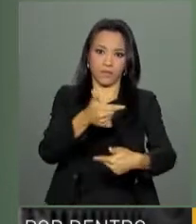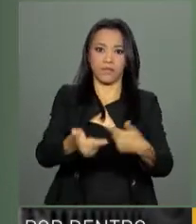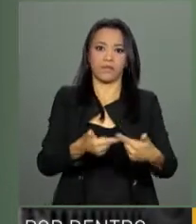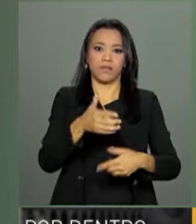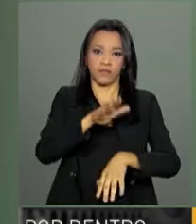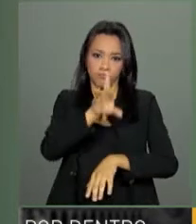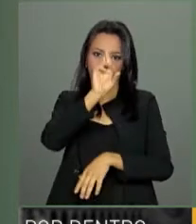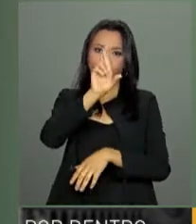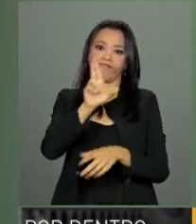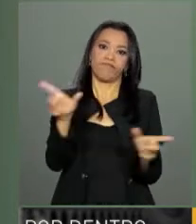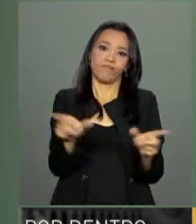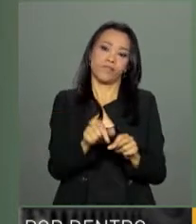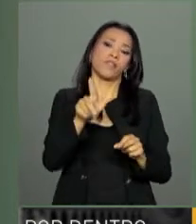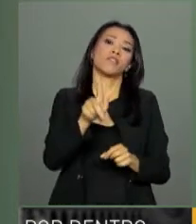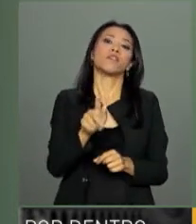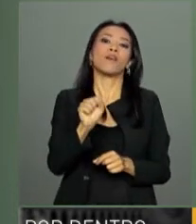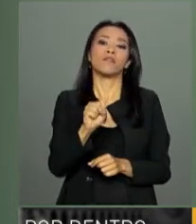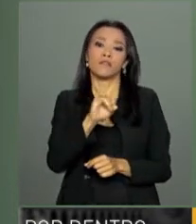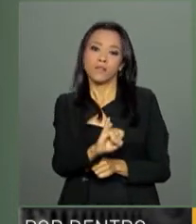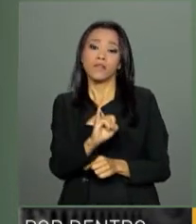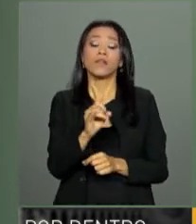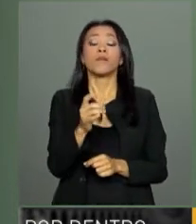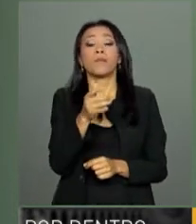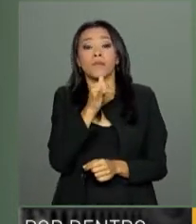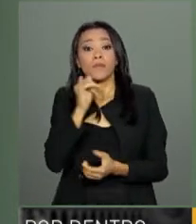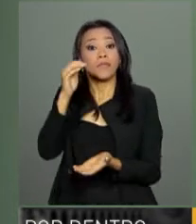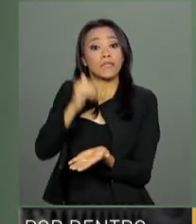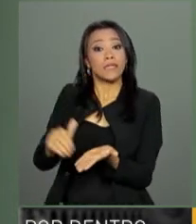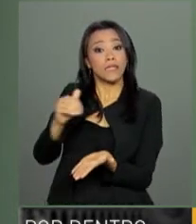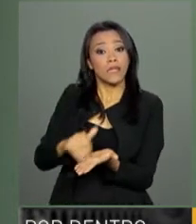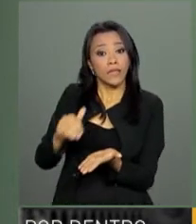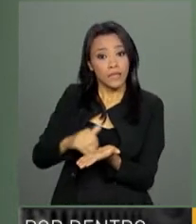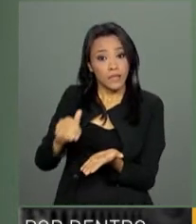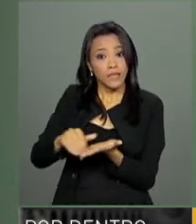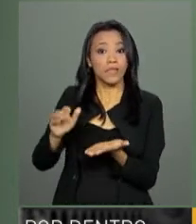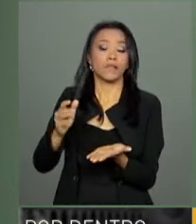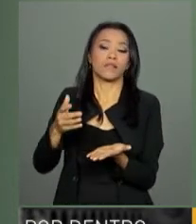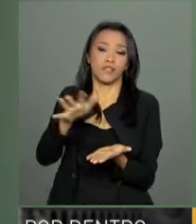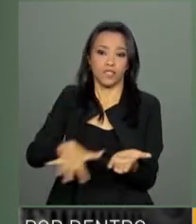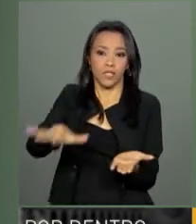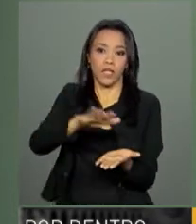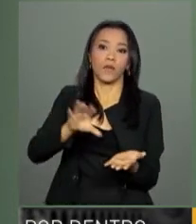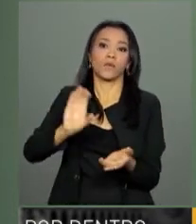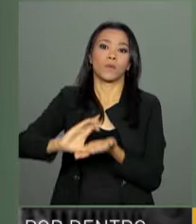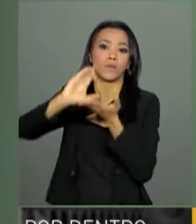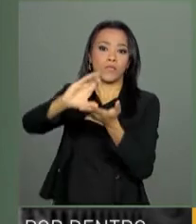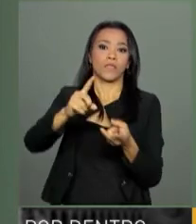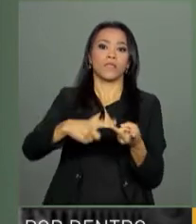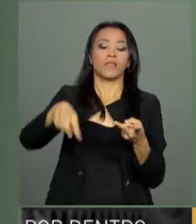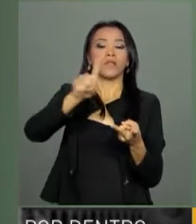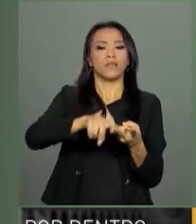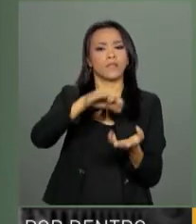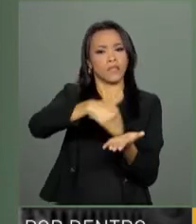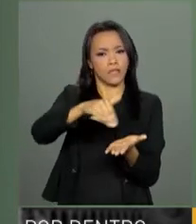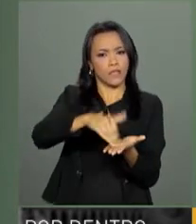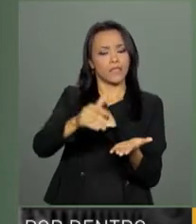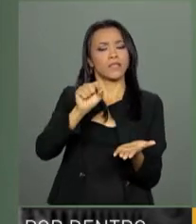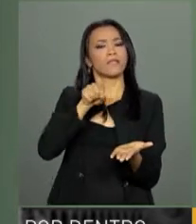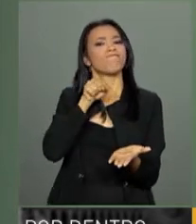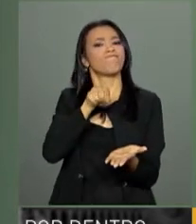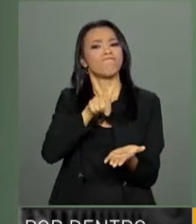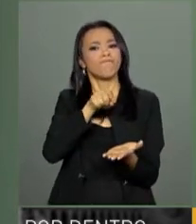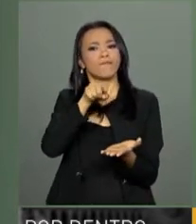exemplificar com atividades como a Secretaria-Geral do Conselho de Defesa Nacional, a presidência e Secretaria Executiva